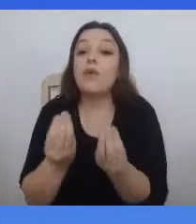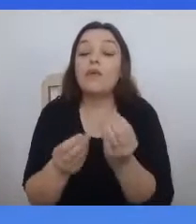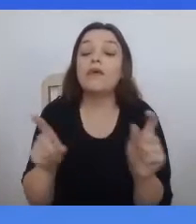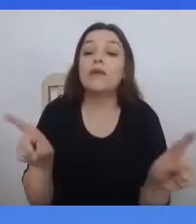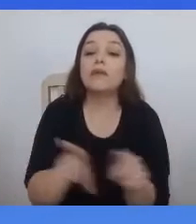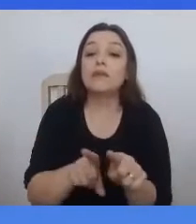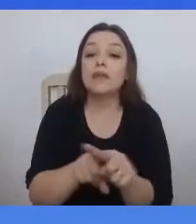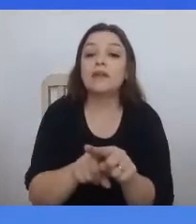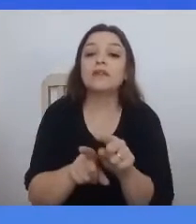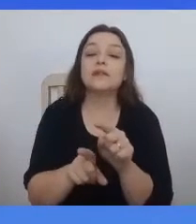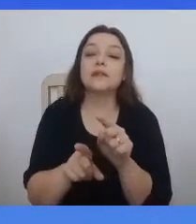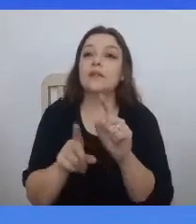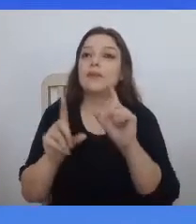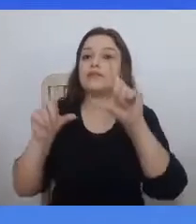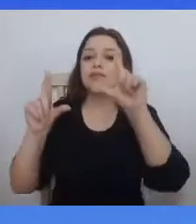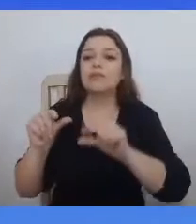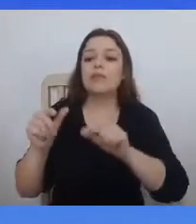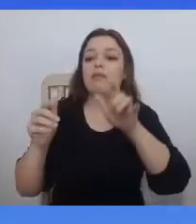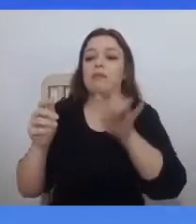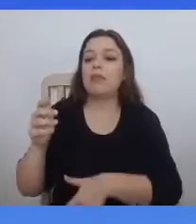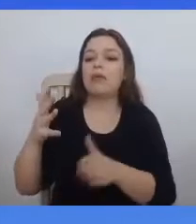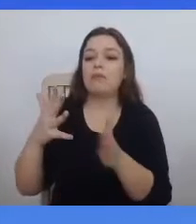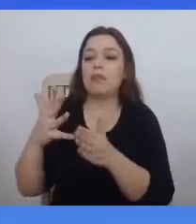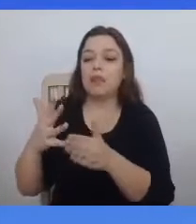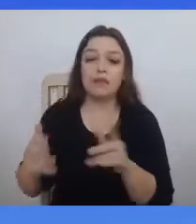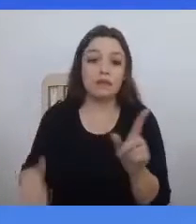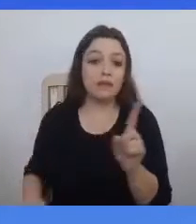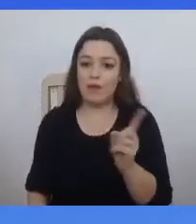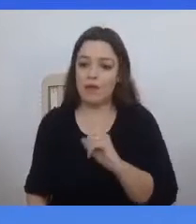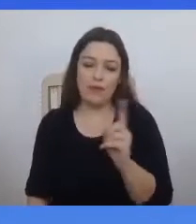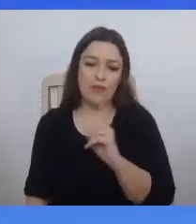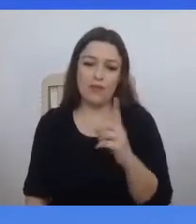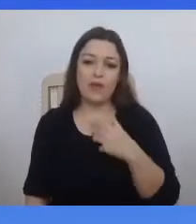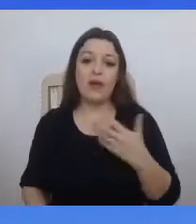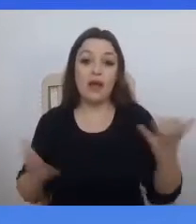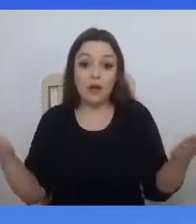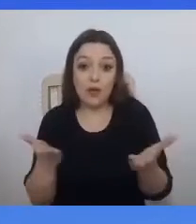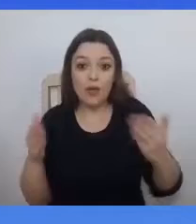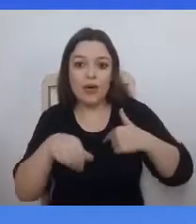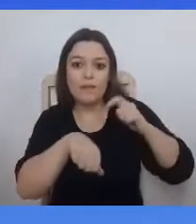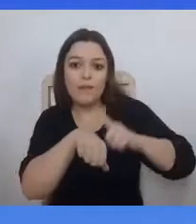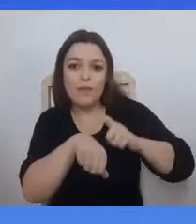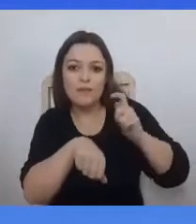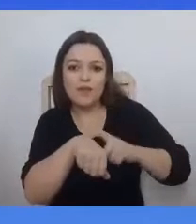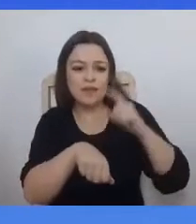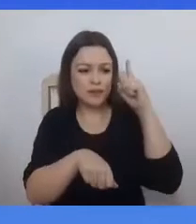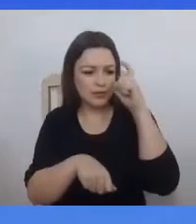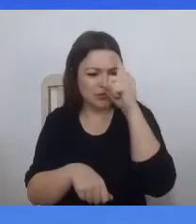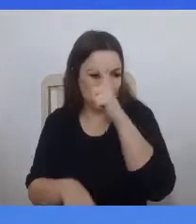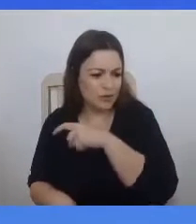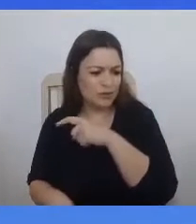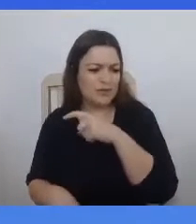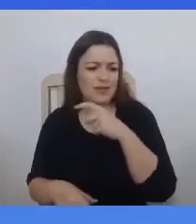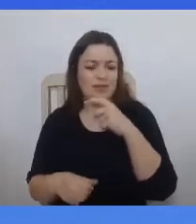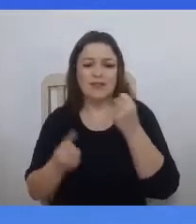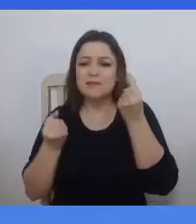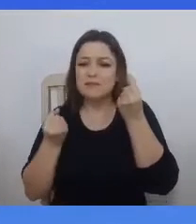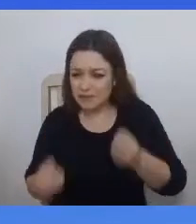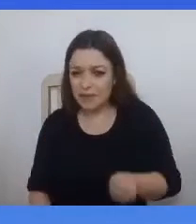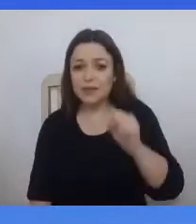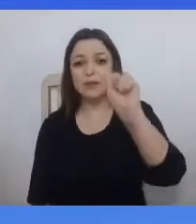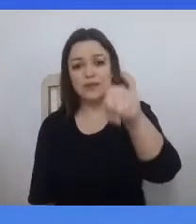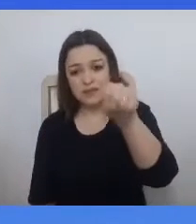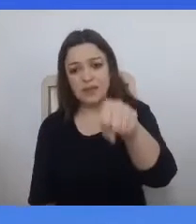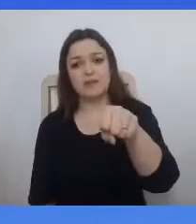para diminuí-los. A gravidade do momento que vivemos não pode ser diminuída. Mas precisamos acender a nossa